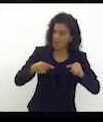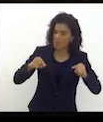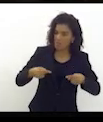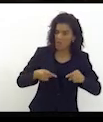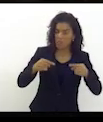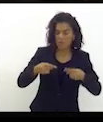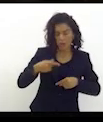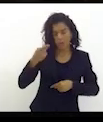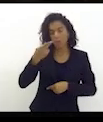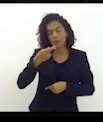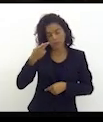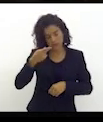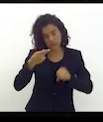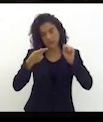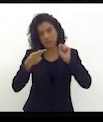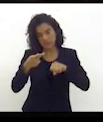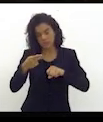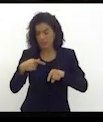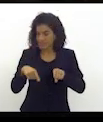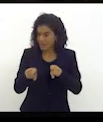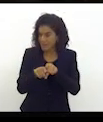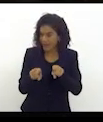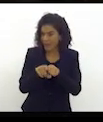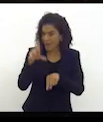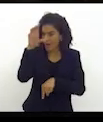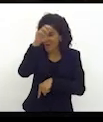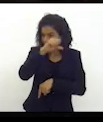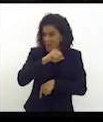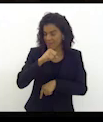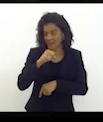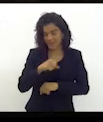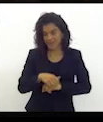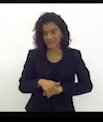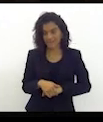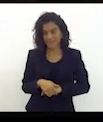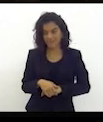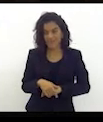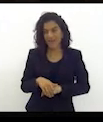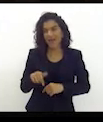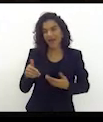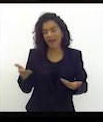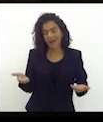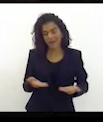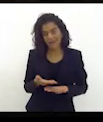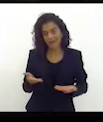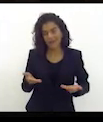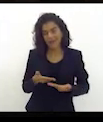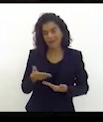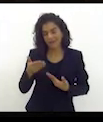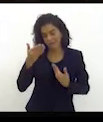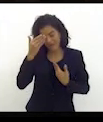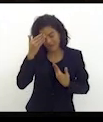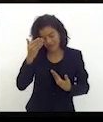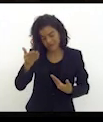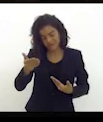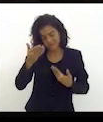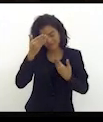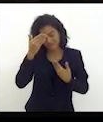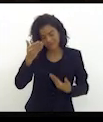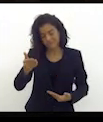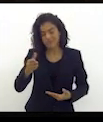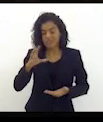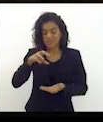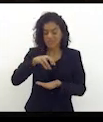divergências políticas que pude aprender com seus erros e acertos fica aqui a nossa a nossa pauta centro